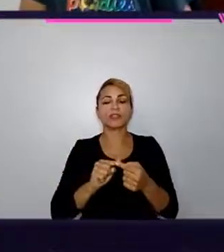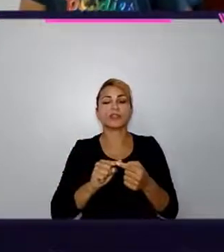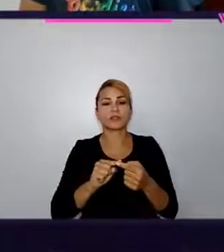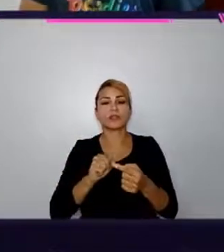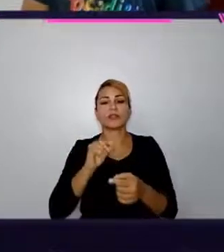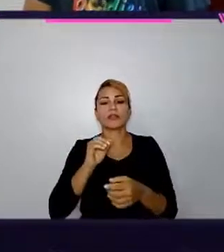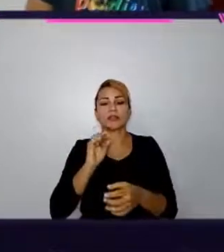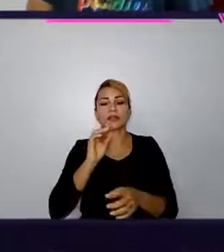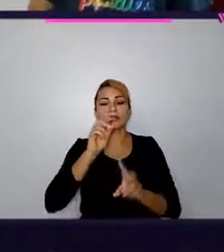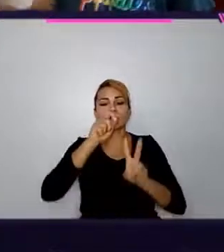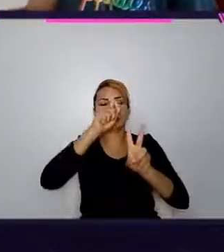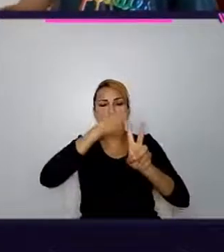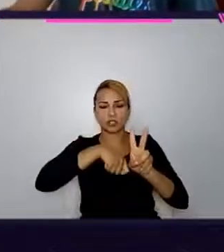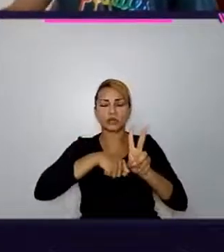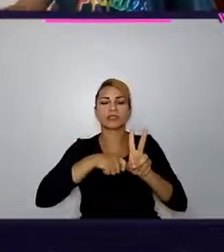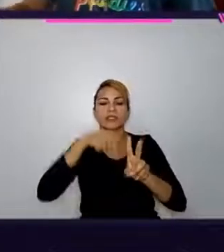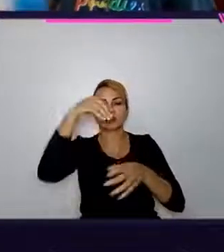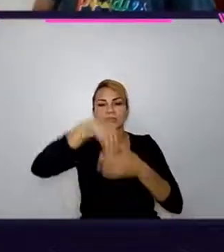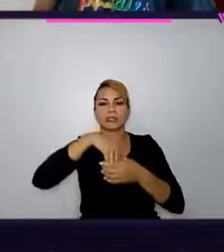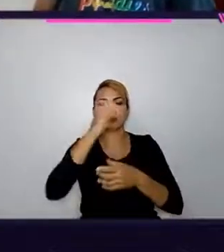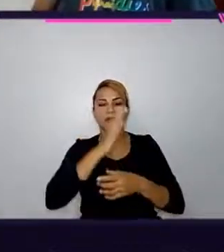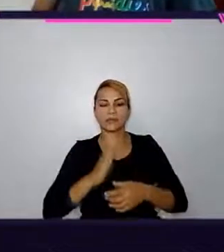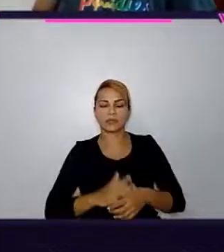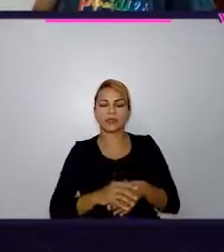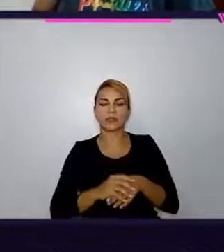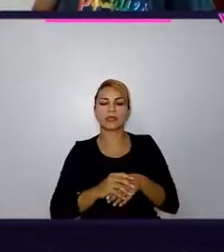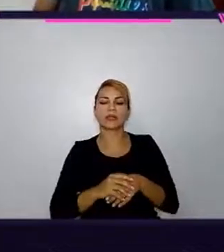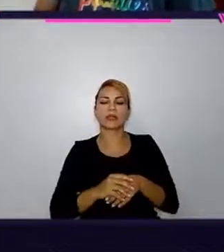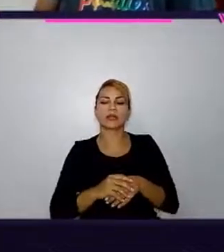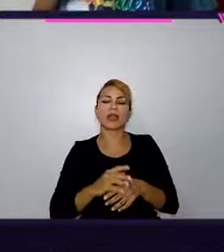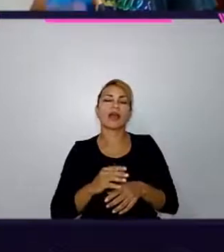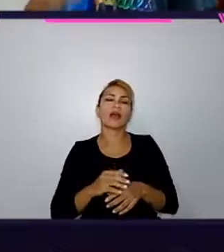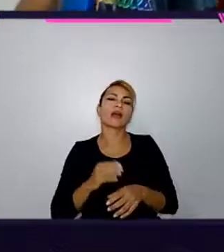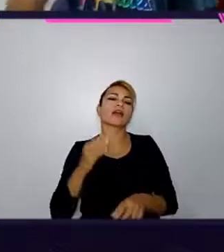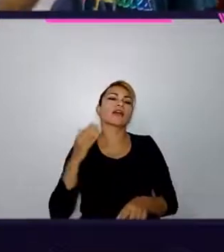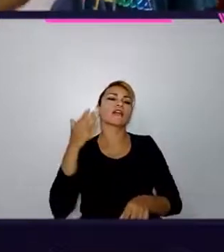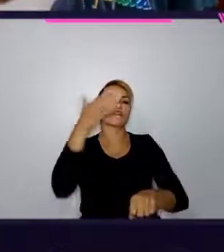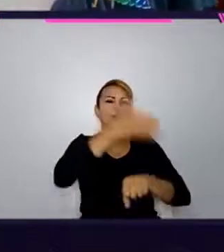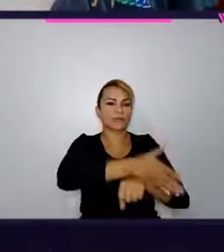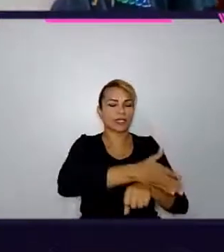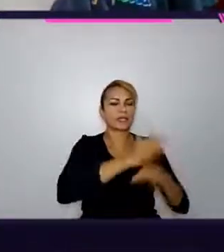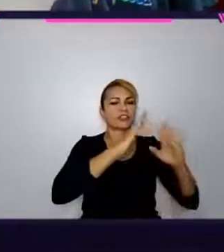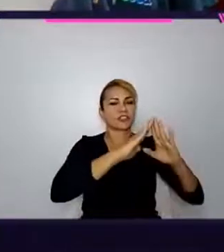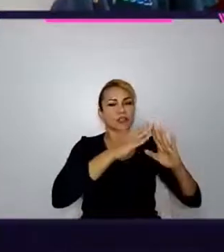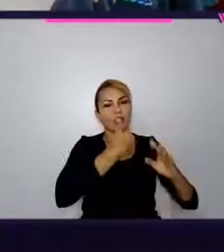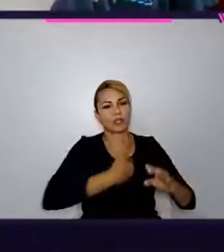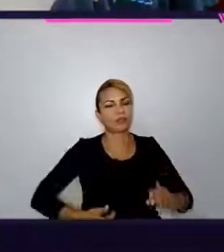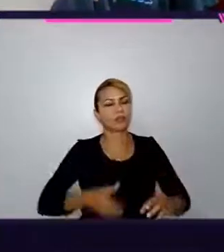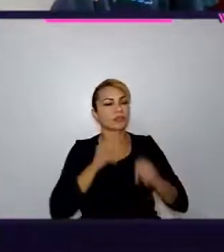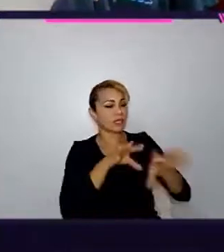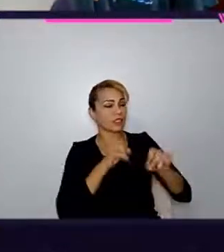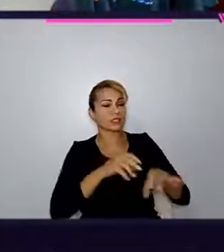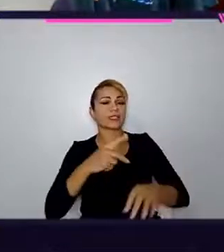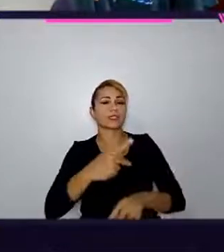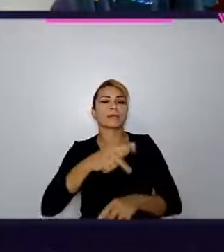voluntárias e tal, eu fui para a escola pública, ensinar Python, comecei o dados aberto de feira e tudo mais, só que aí, né,